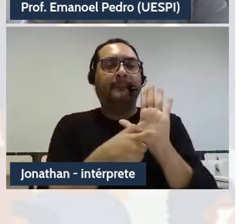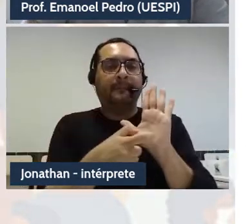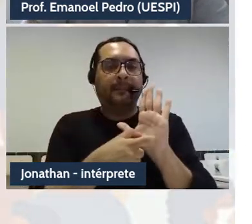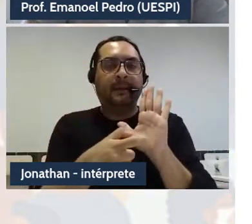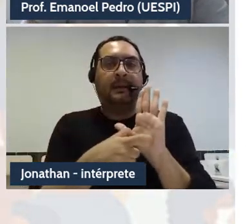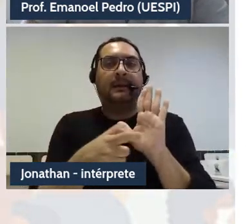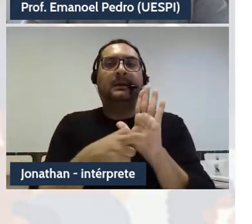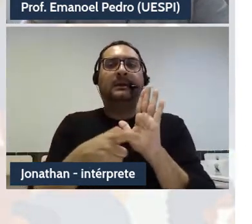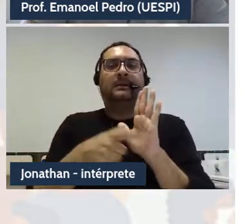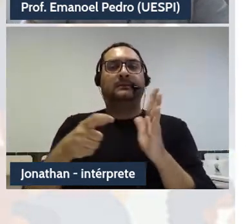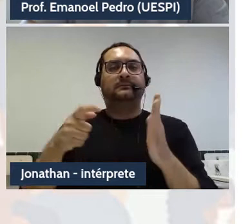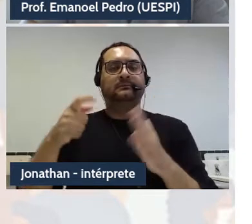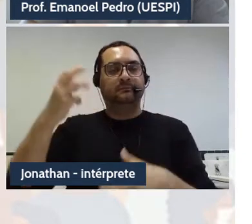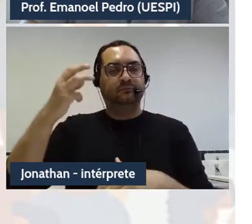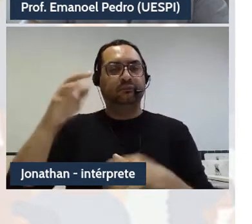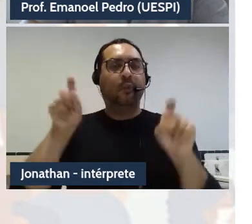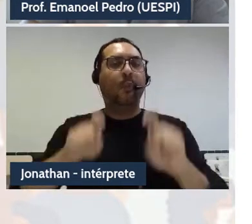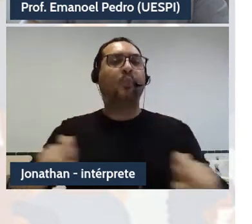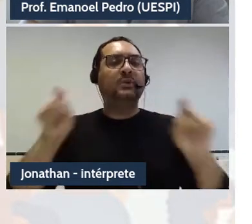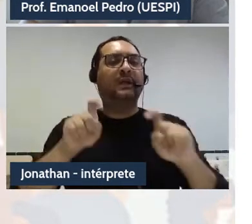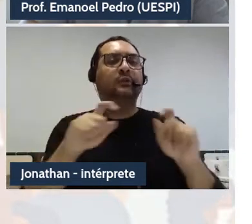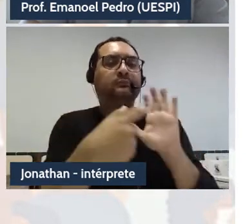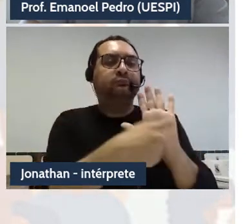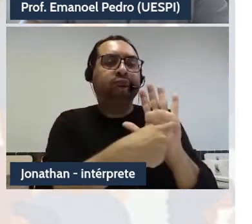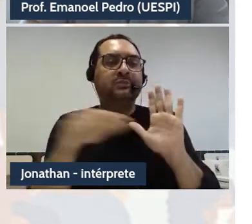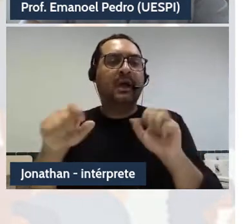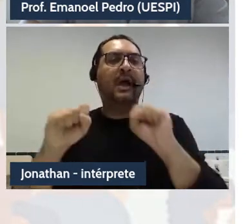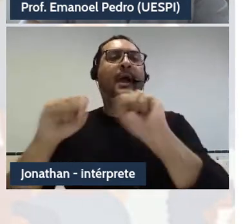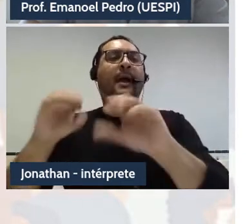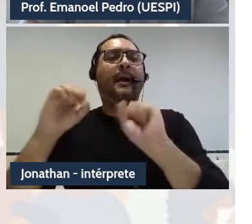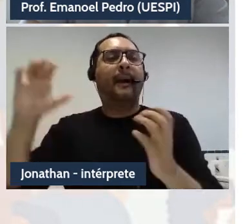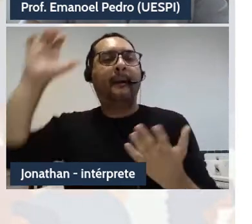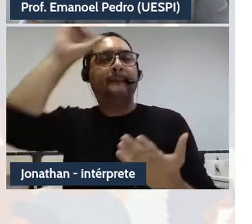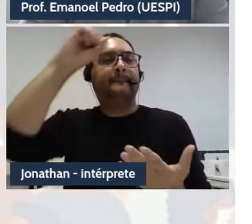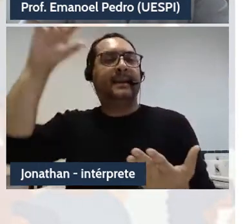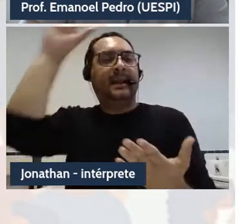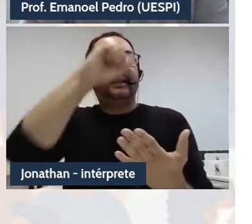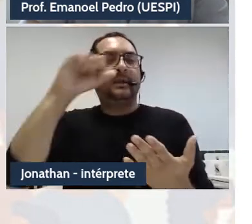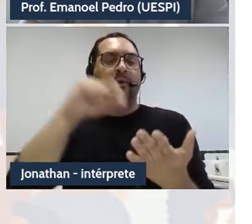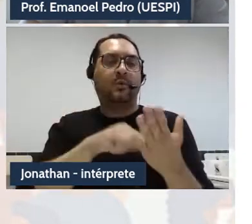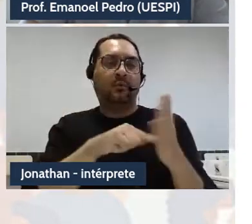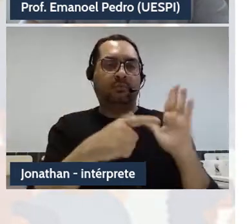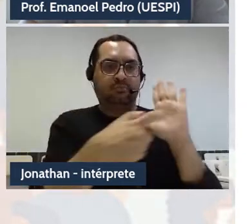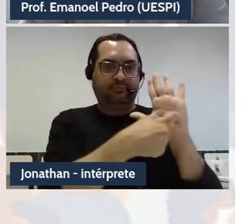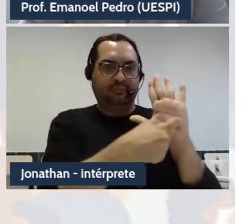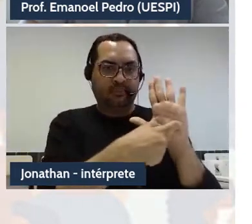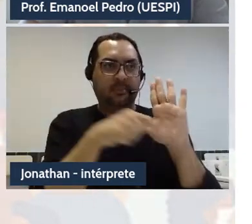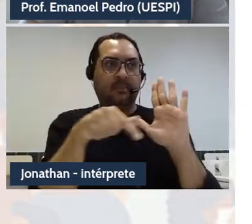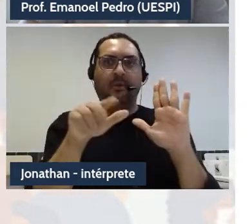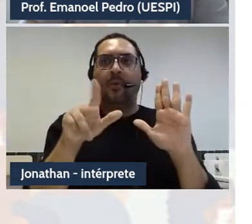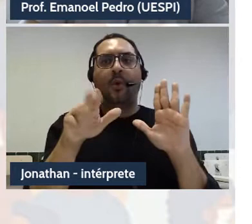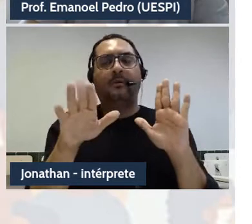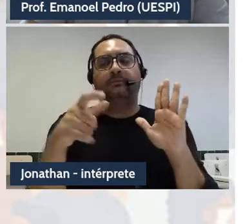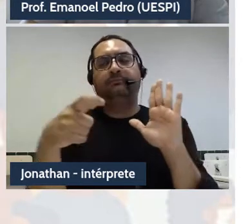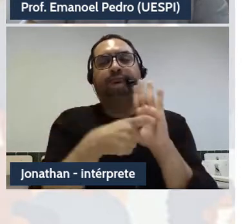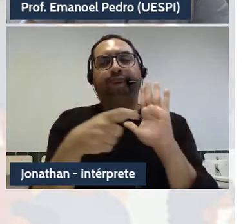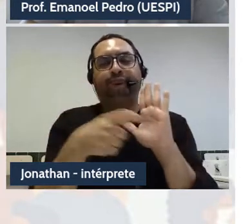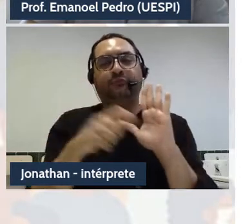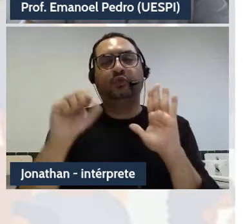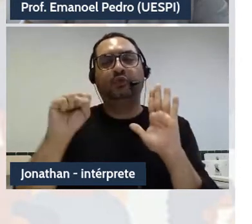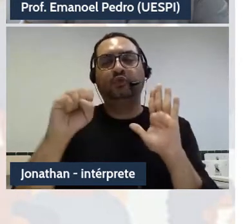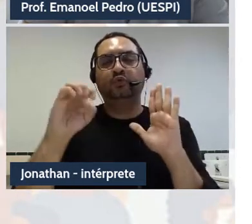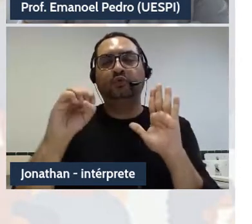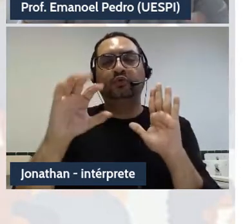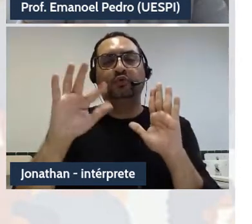máquina, ou seja, de programas relacionados a softwares que